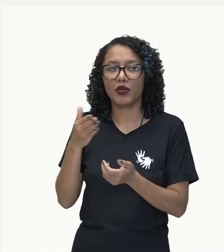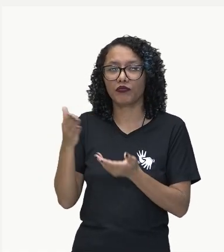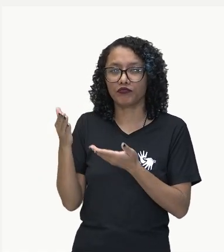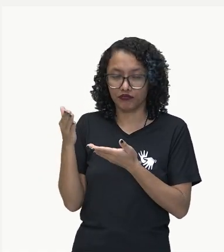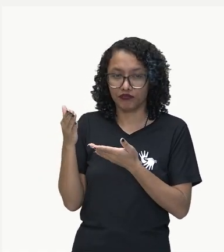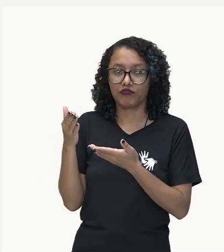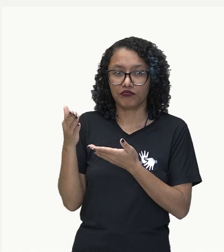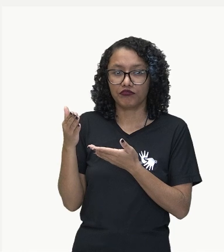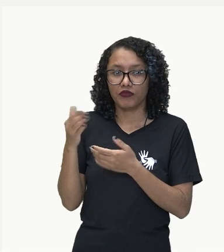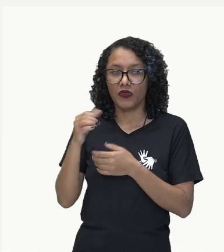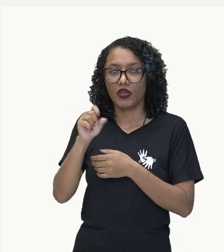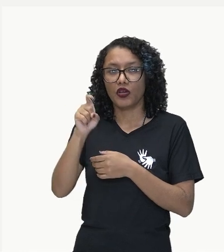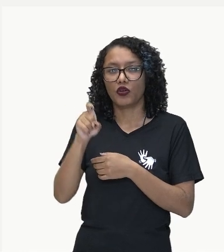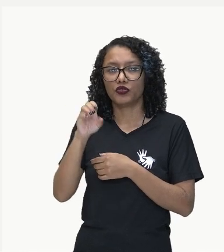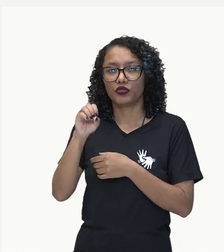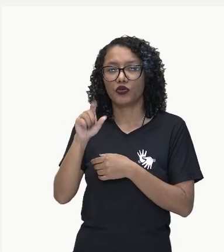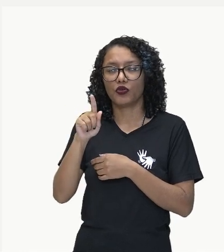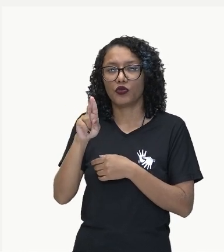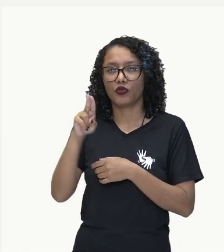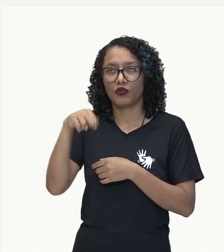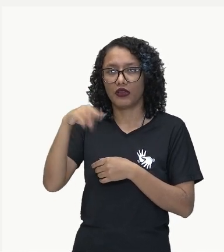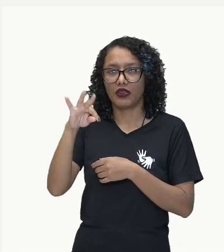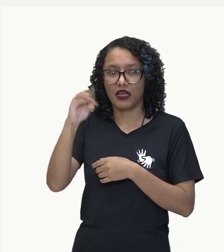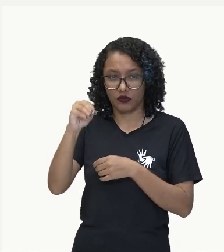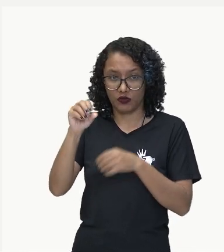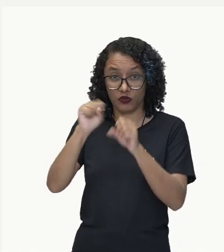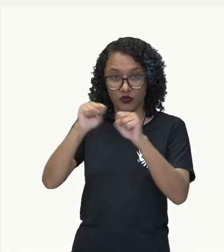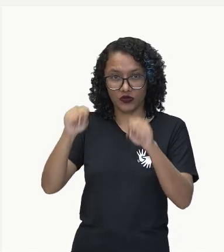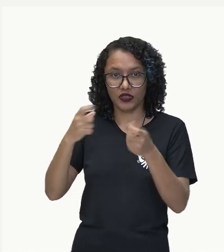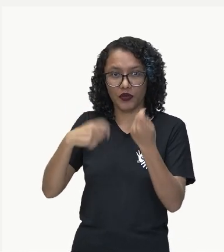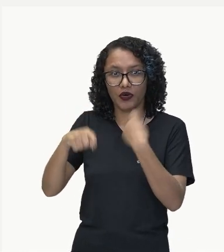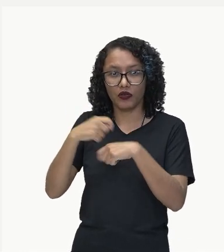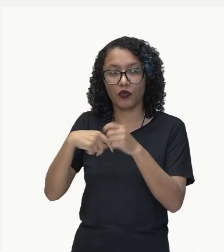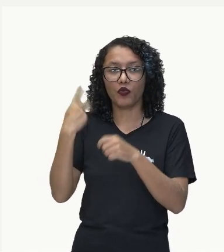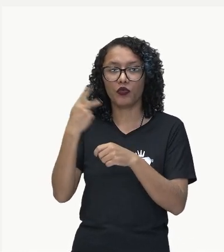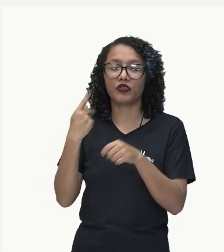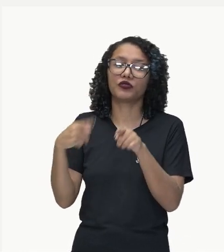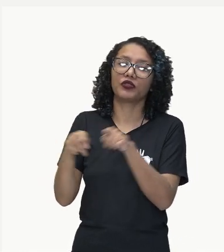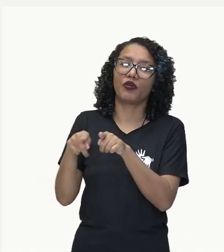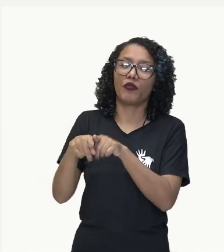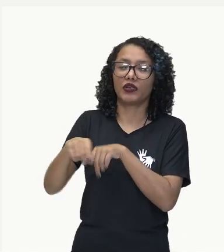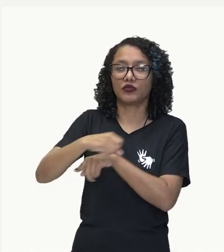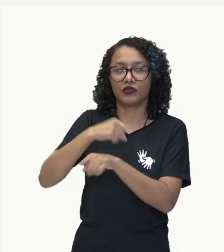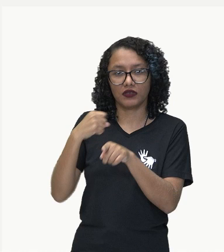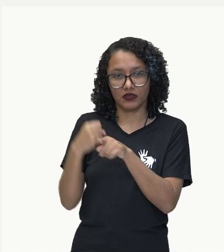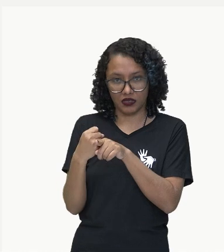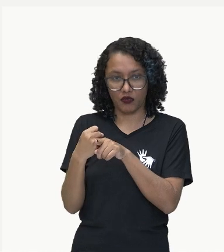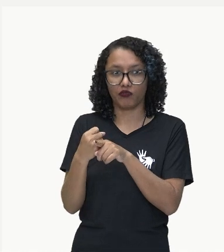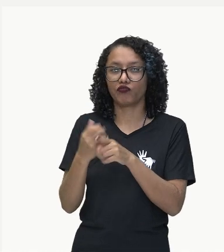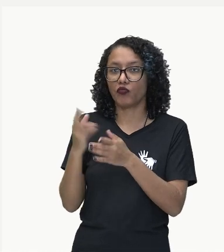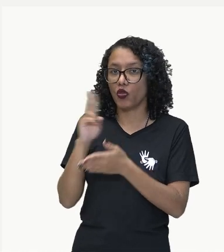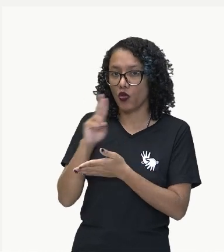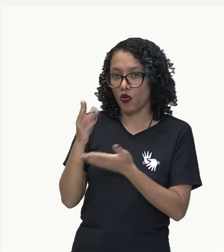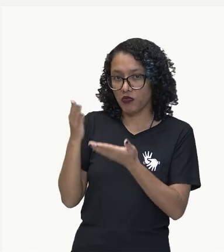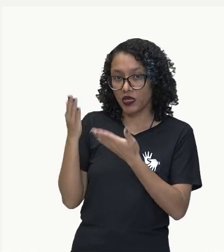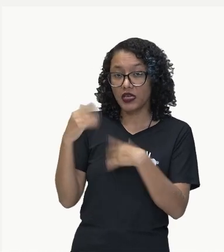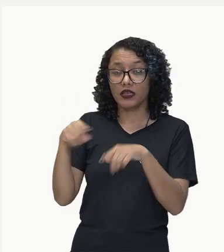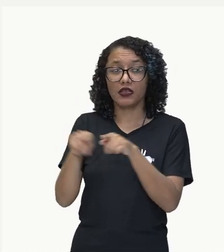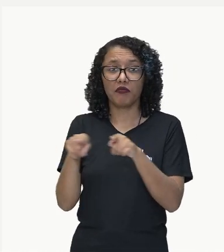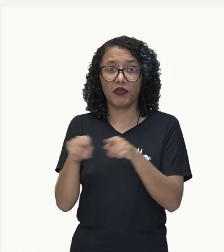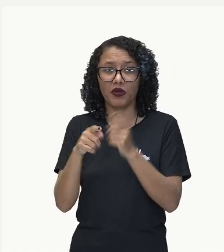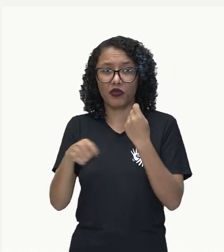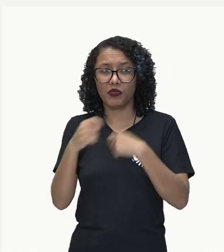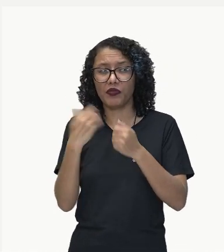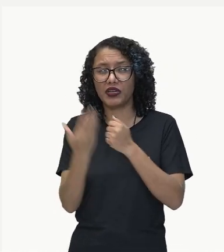economia. o shogunato como sistema econômico, político, social. E era uma economia baseada na